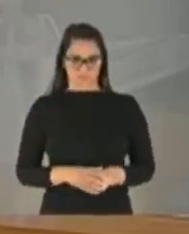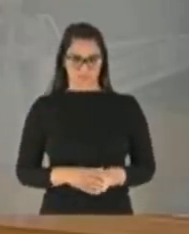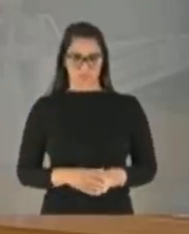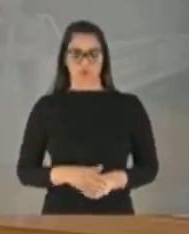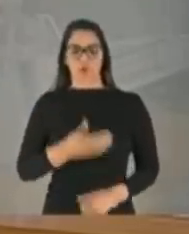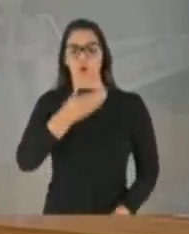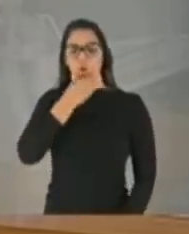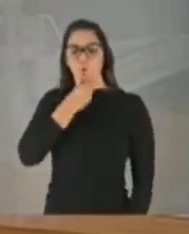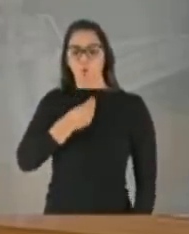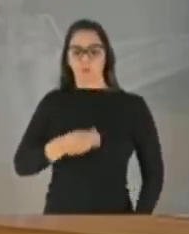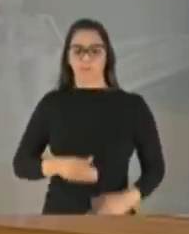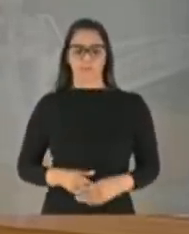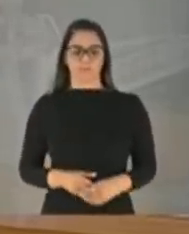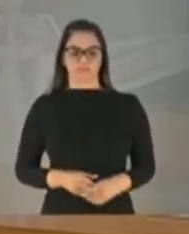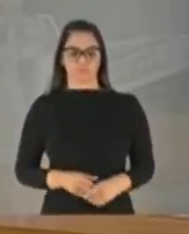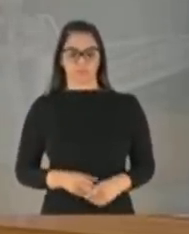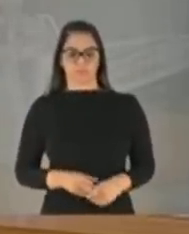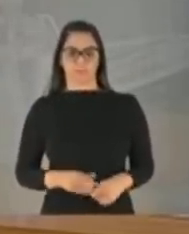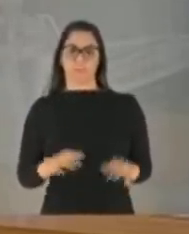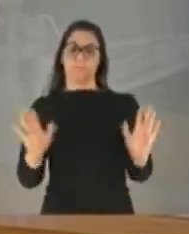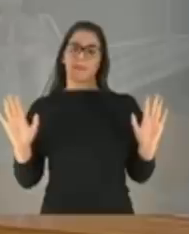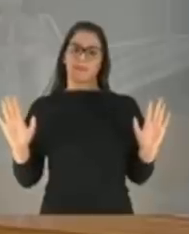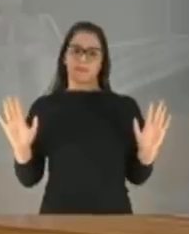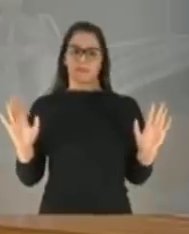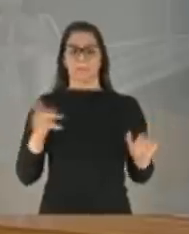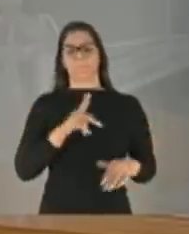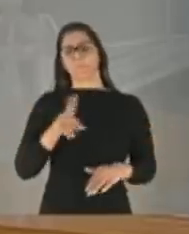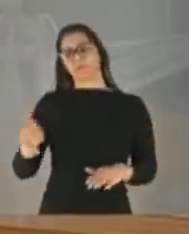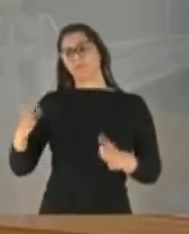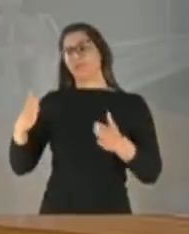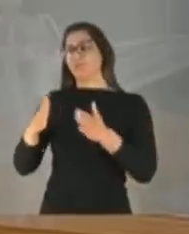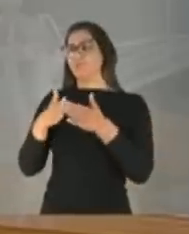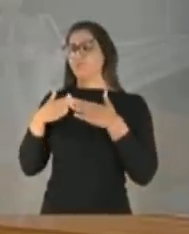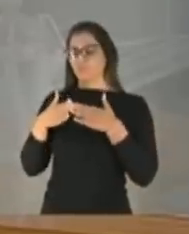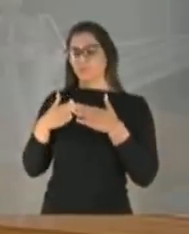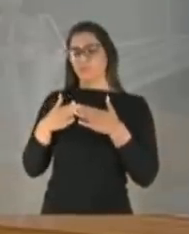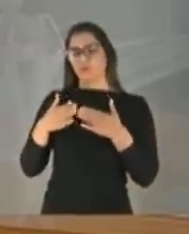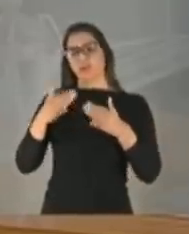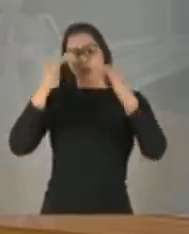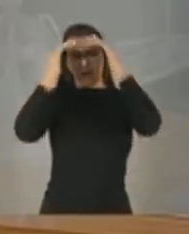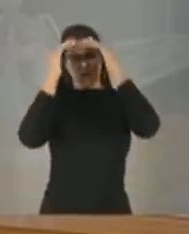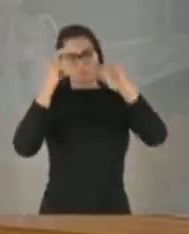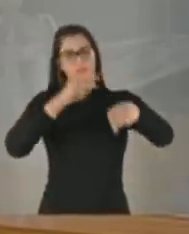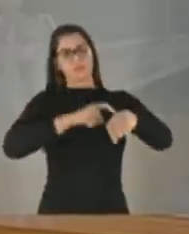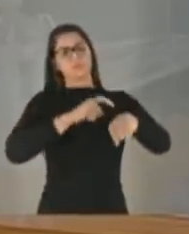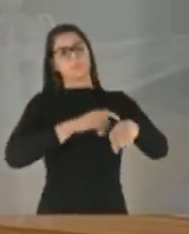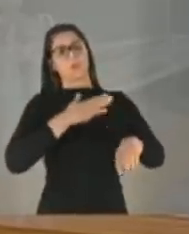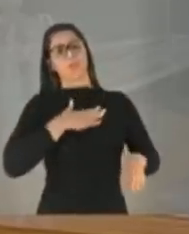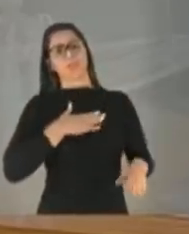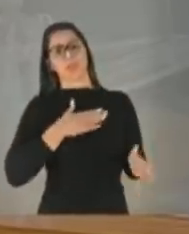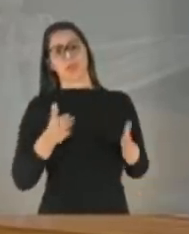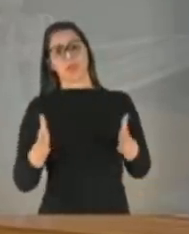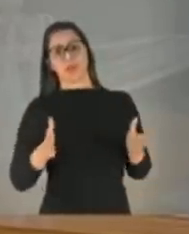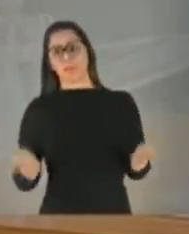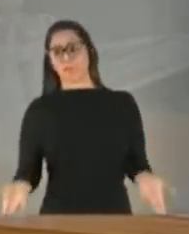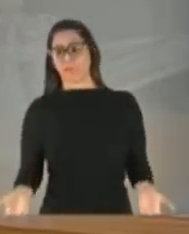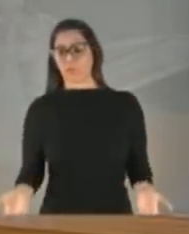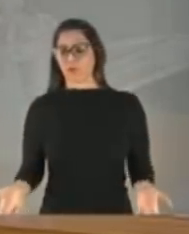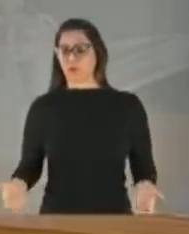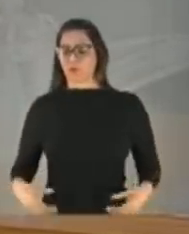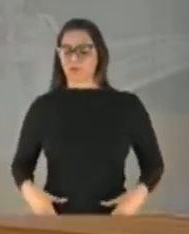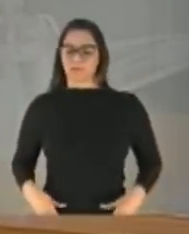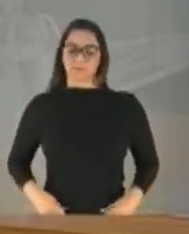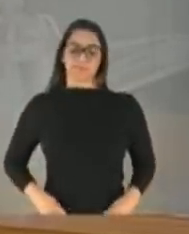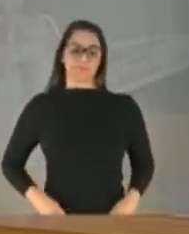2020, o médico Drauzio Varela já tinha desmentido esse vídeo. Eu vou pedir que respeite a minha abril de 2020, novamente